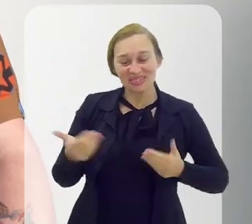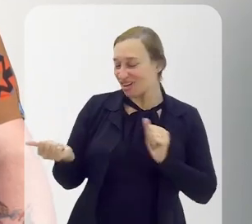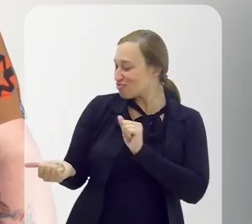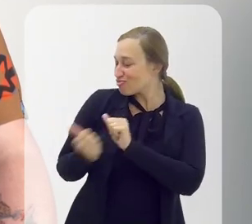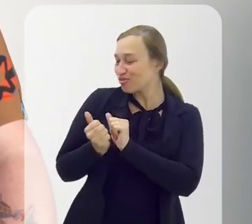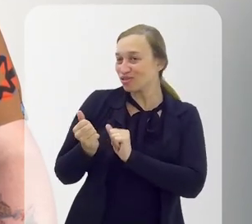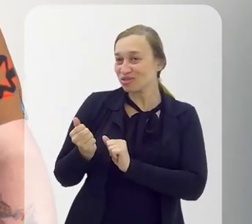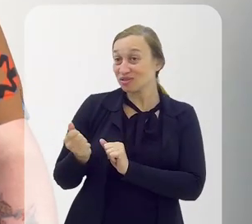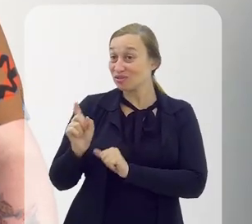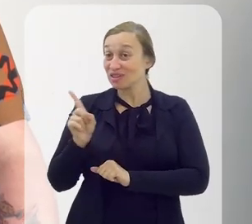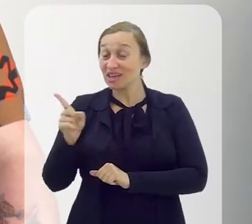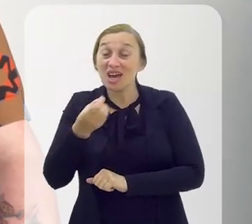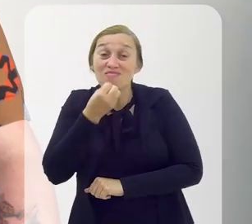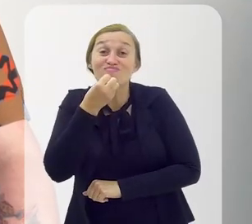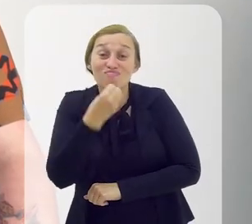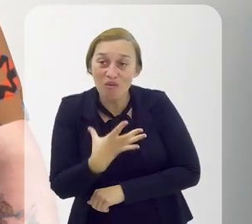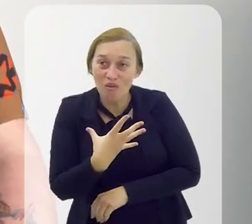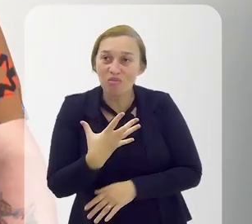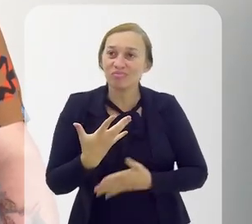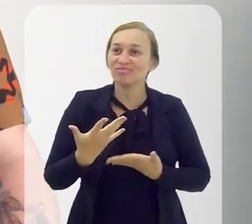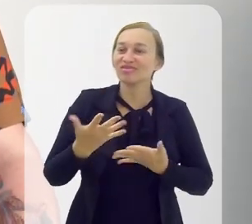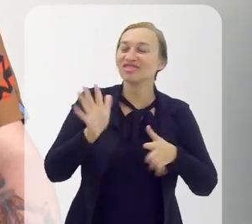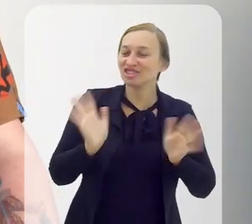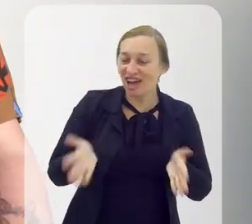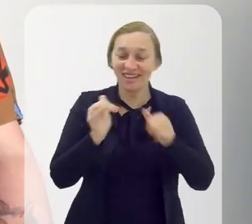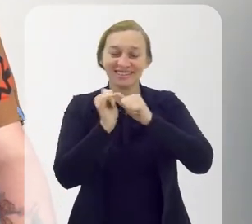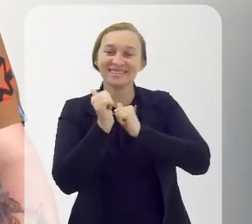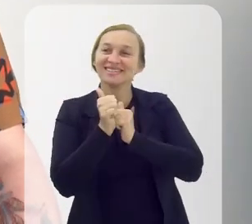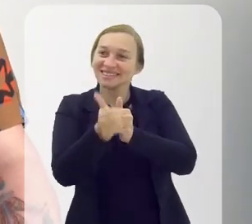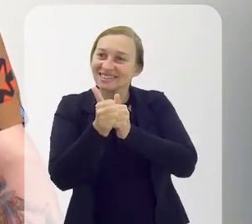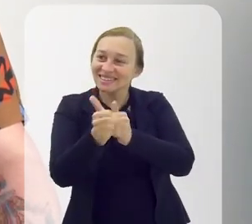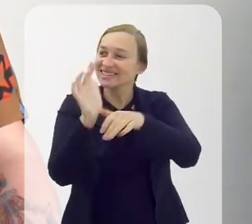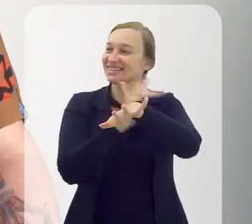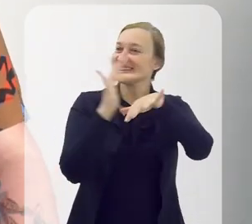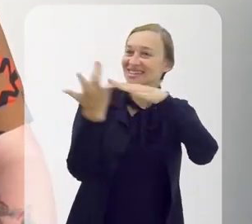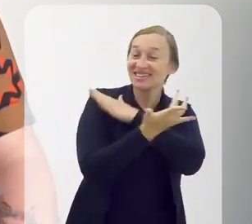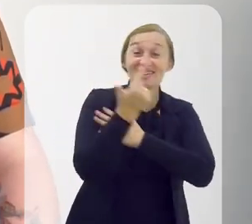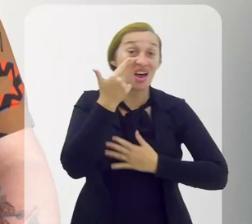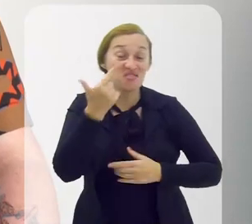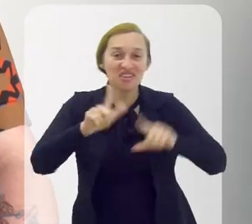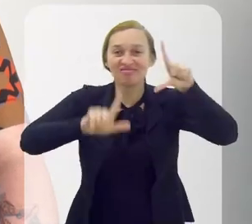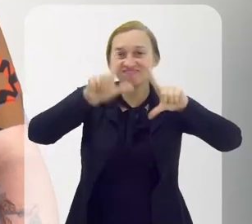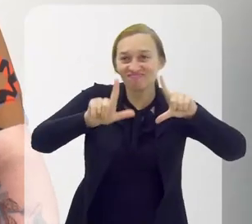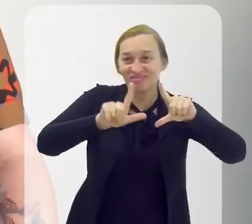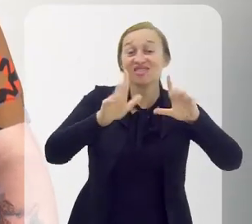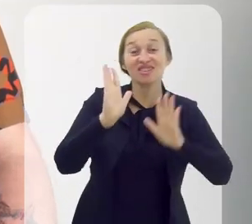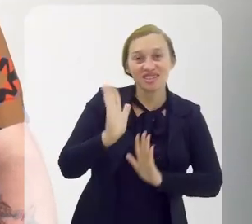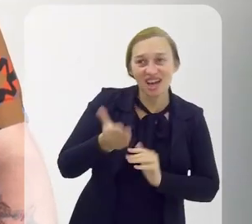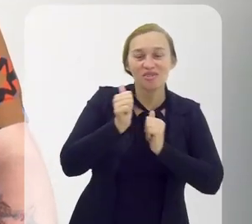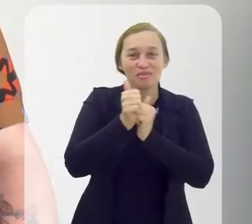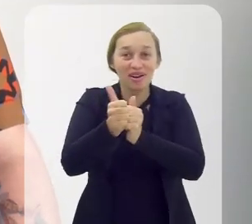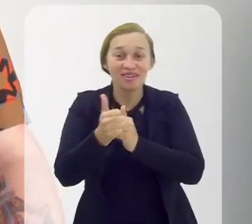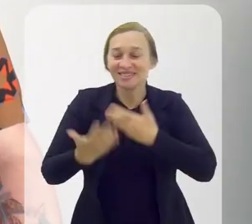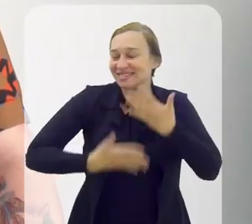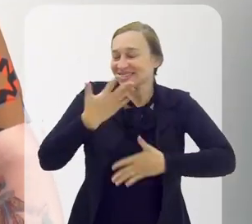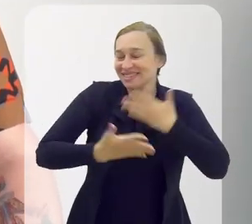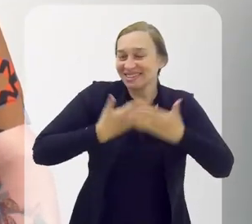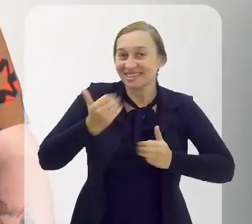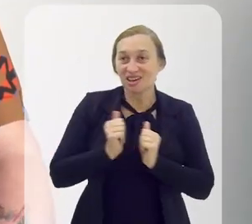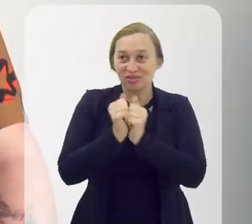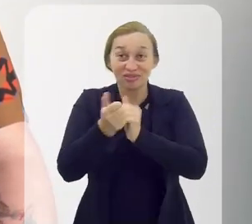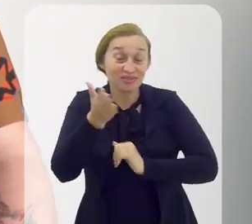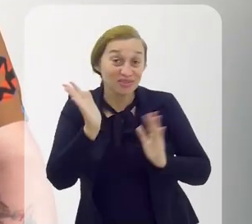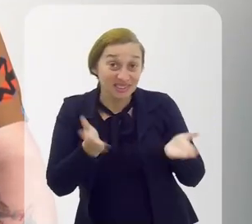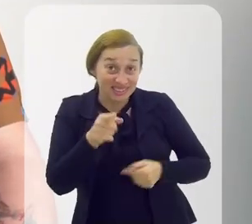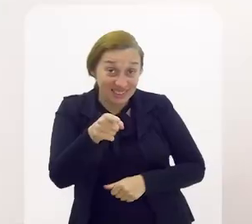estar aqui ao seu lado. Já te seguia nas redes, já ouvia seus programas, já te acompanhava. Então, é um prazer